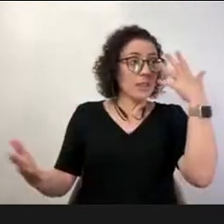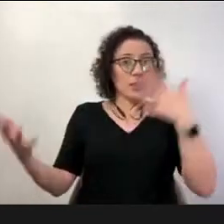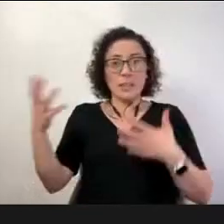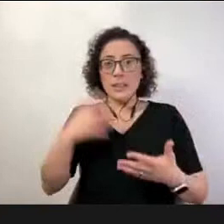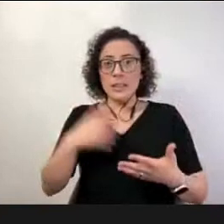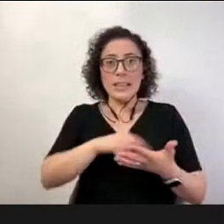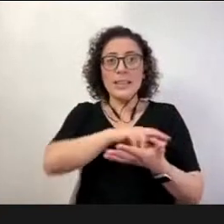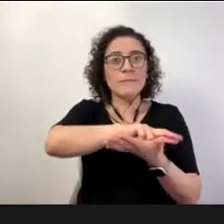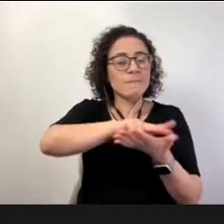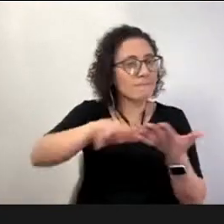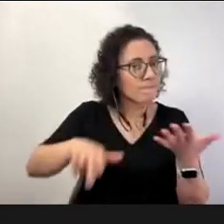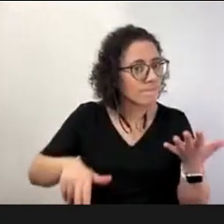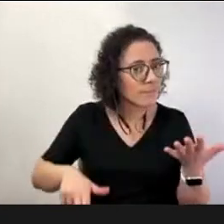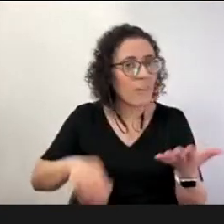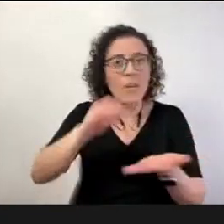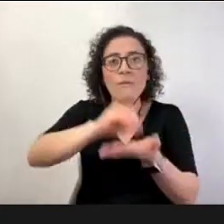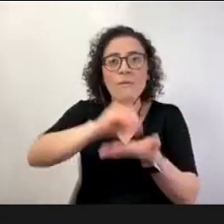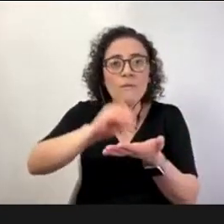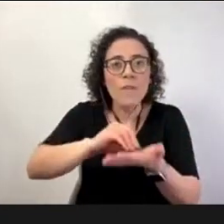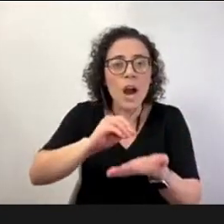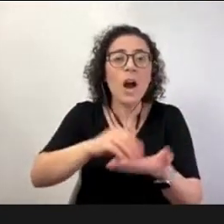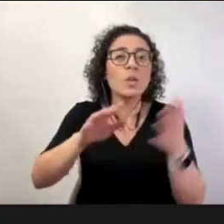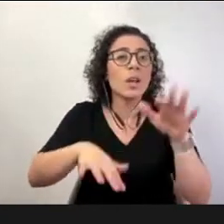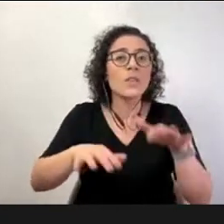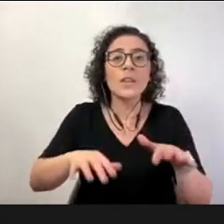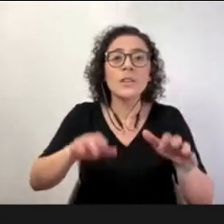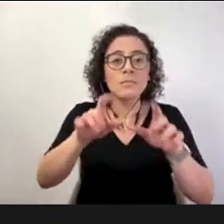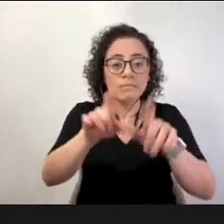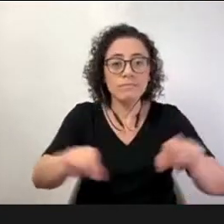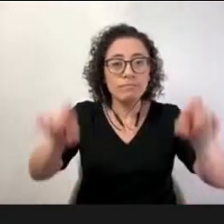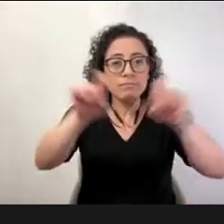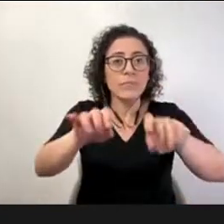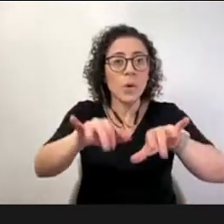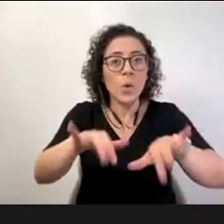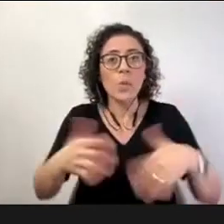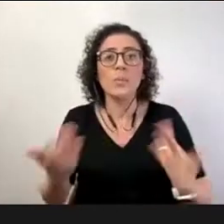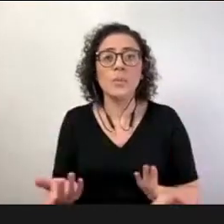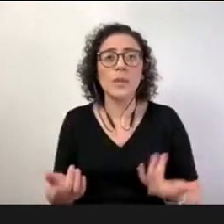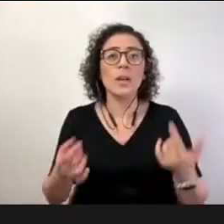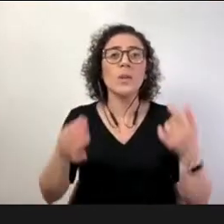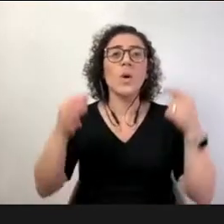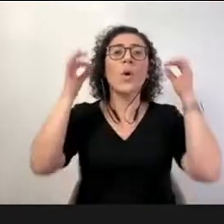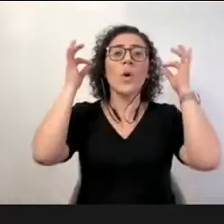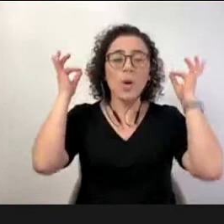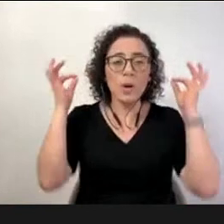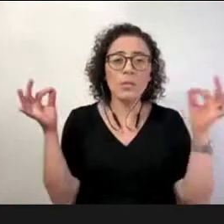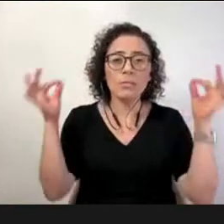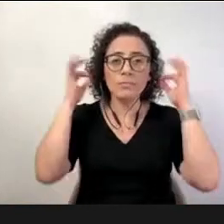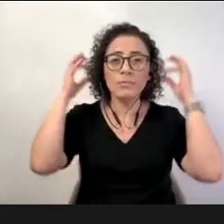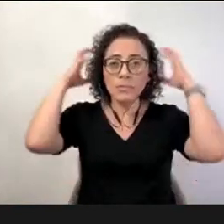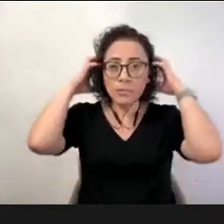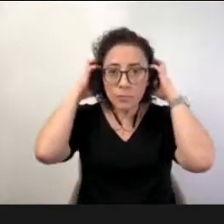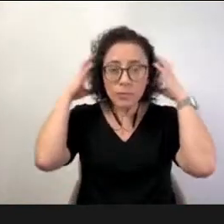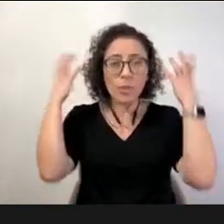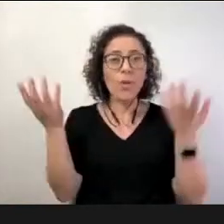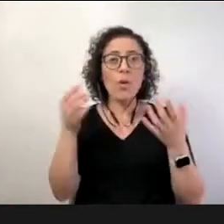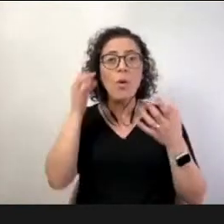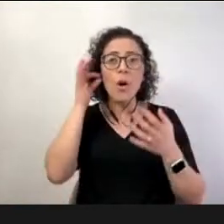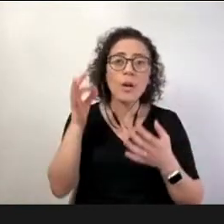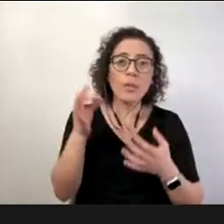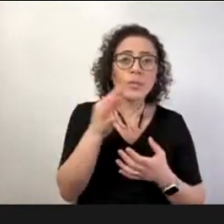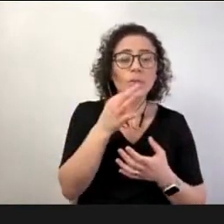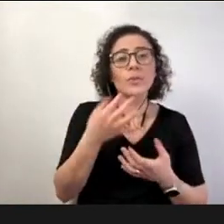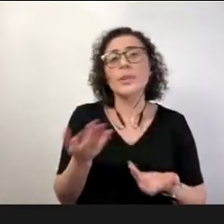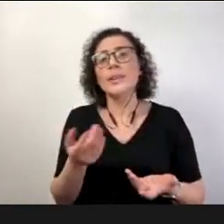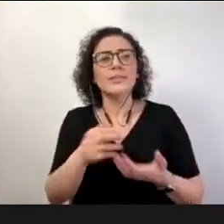a falta de acesso recursos equipamentos tecnológicos e aí especialmente né antes de entrar um pouquinho no vínculo